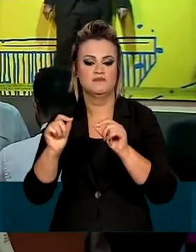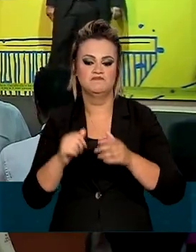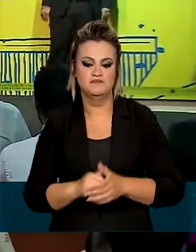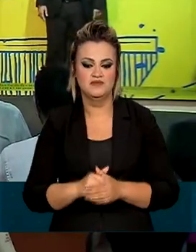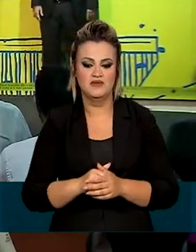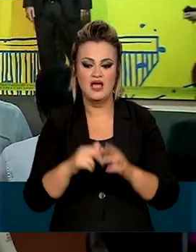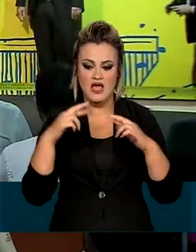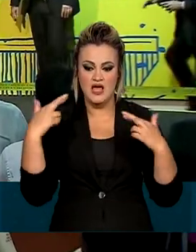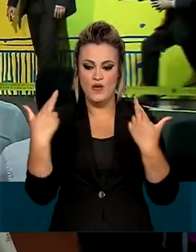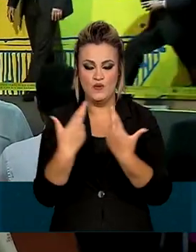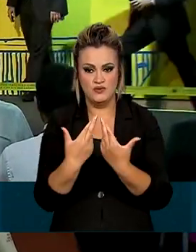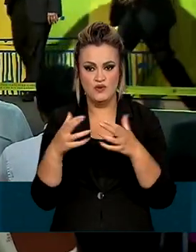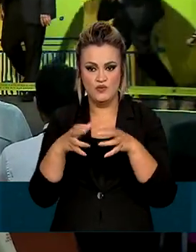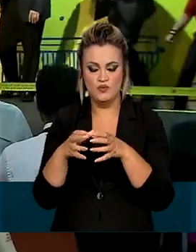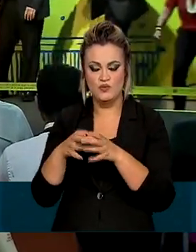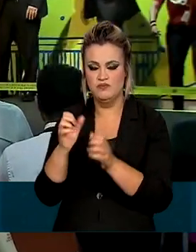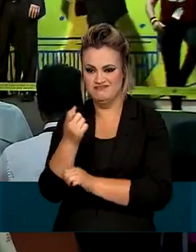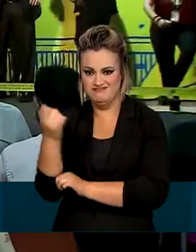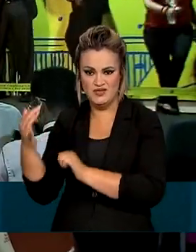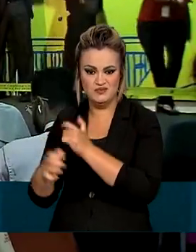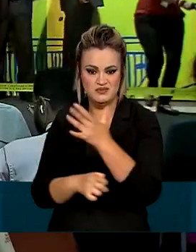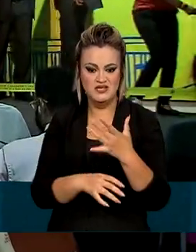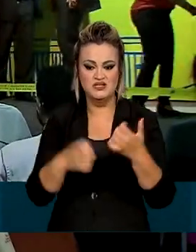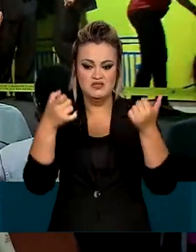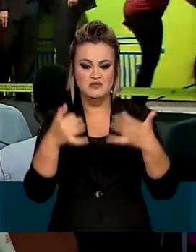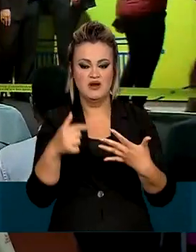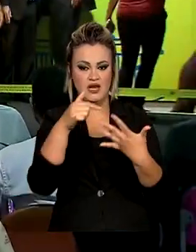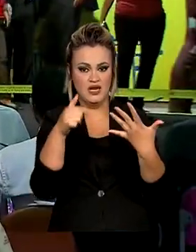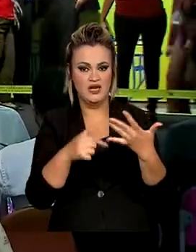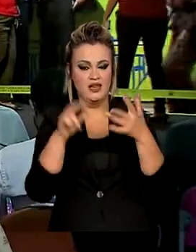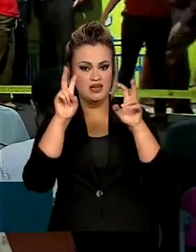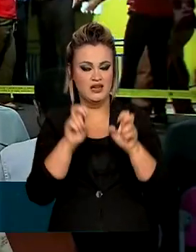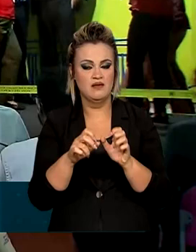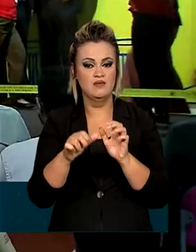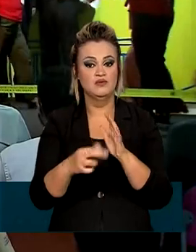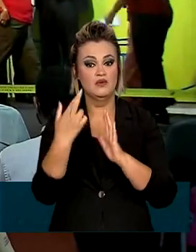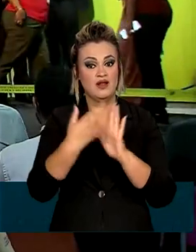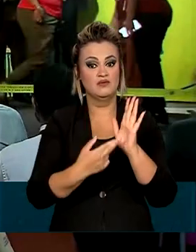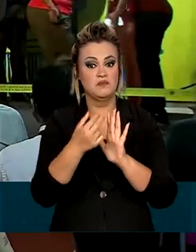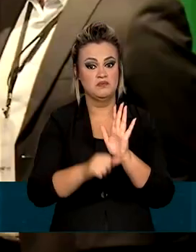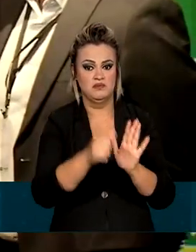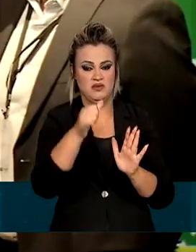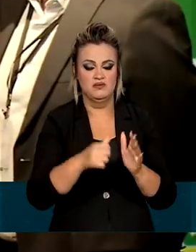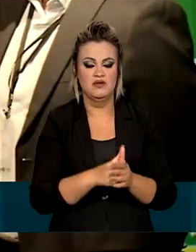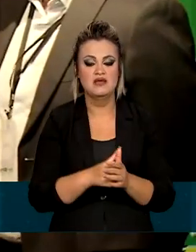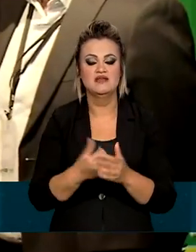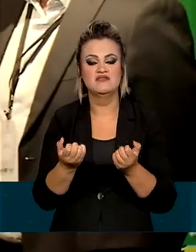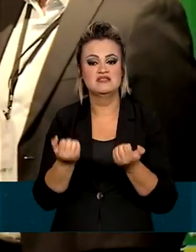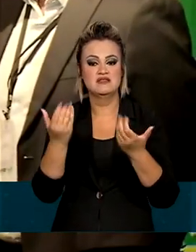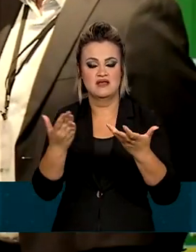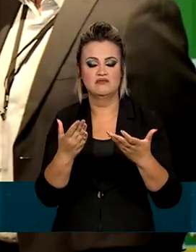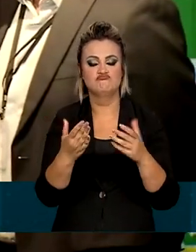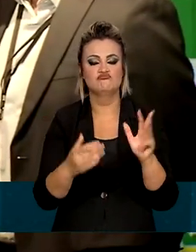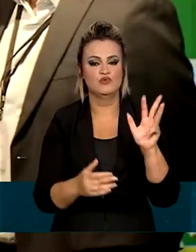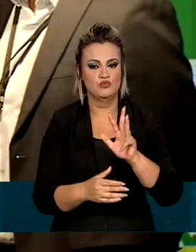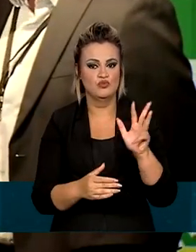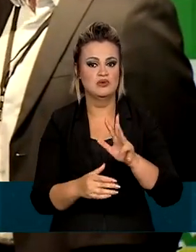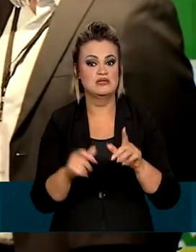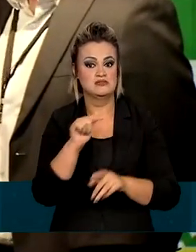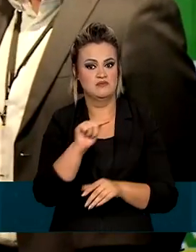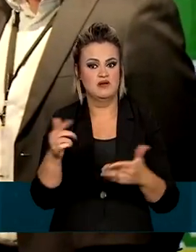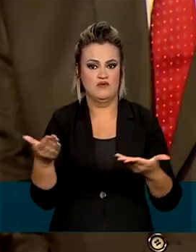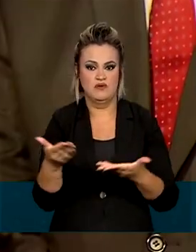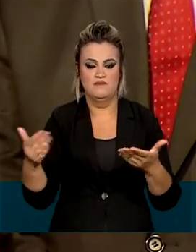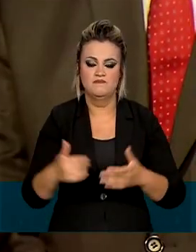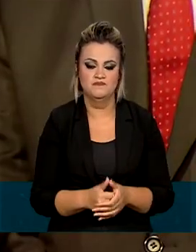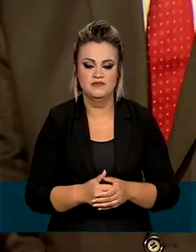coletiva, a equipe de meio ambiente adiantou alguns dos pontos do primeiro relatório de diagnóstico, que será entregue ao presidente eleito ainda nesta